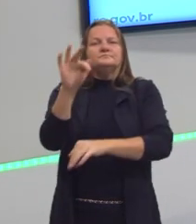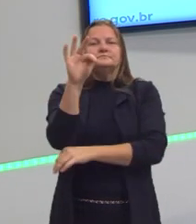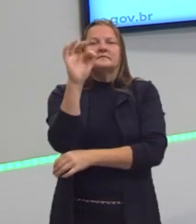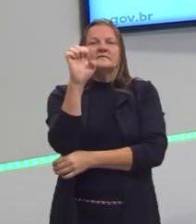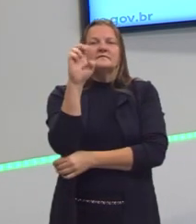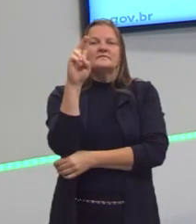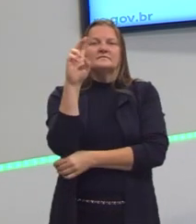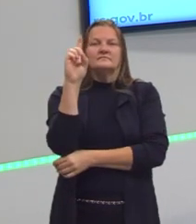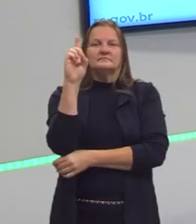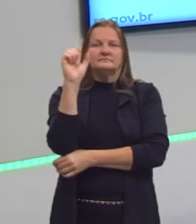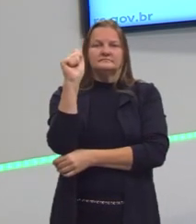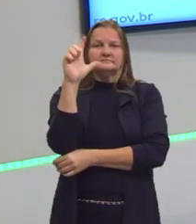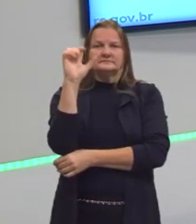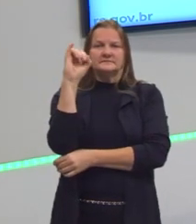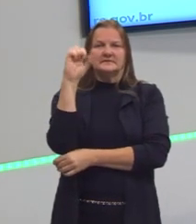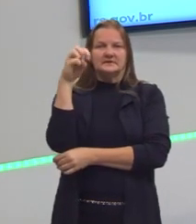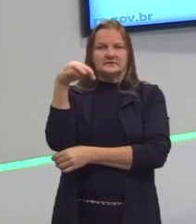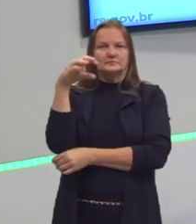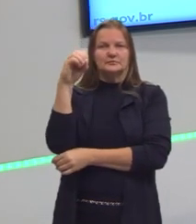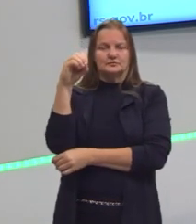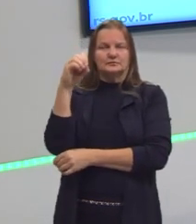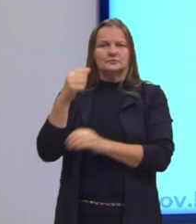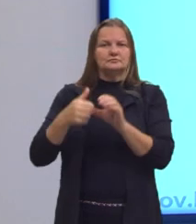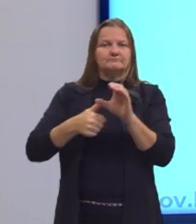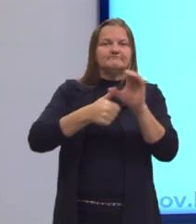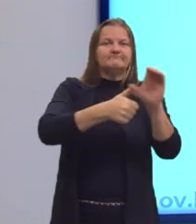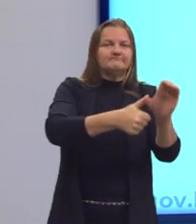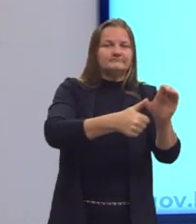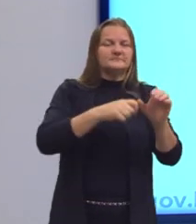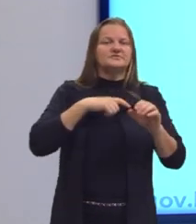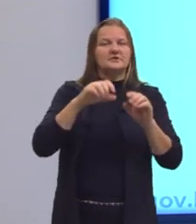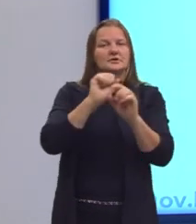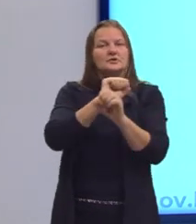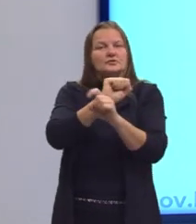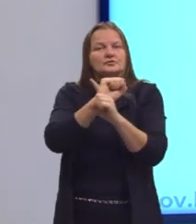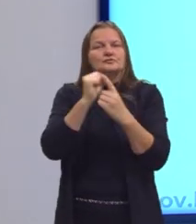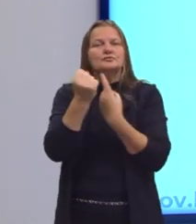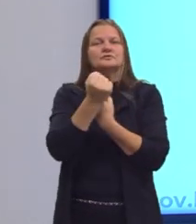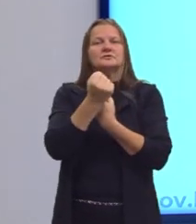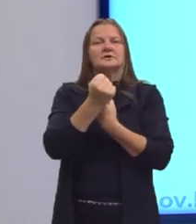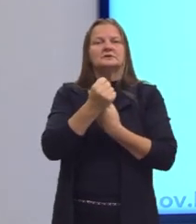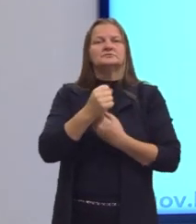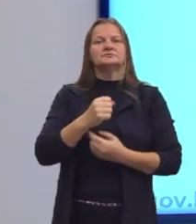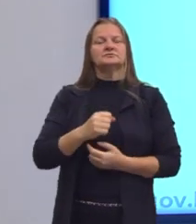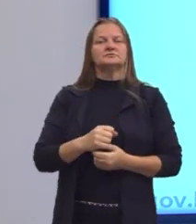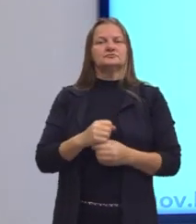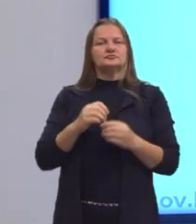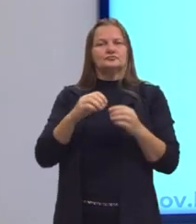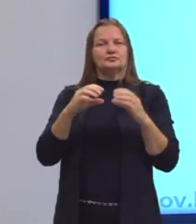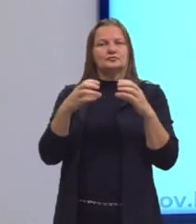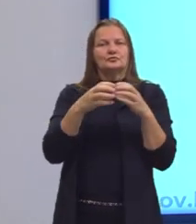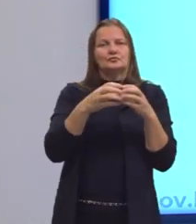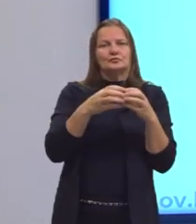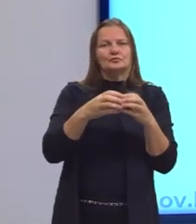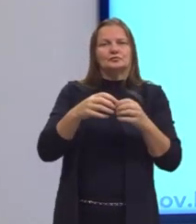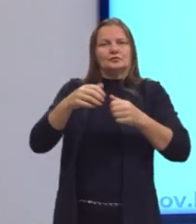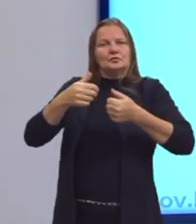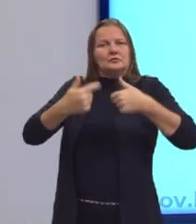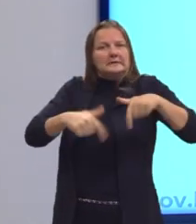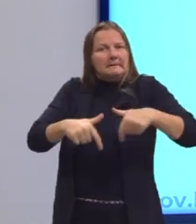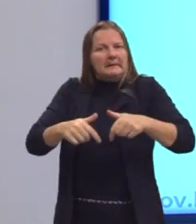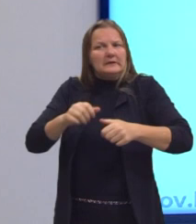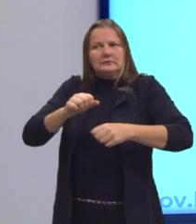muito baseado no pensamento do cristianismo, né? Onde havia uma sociedade clero, os senhores feudais e os servos.